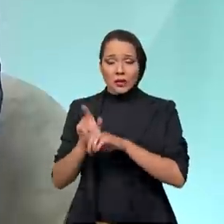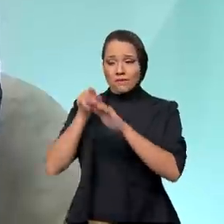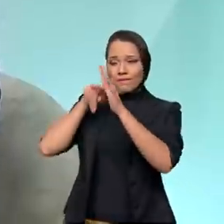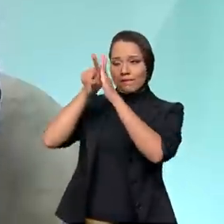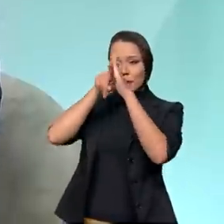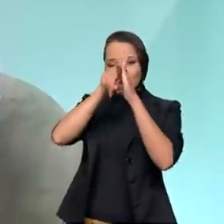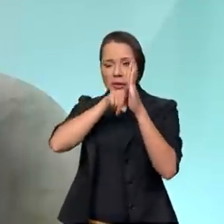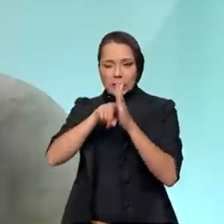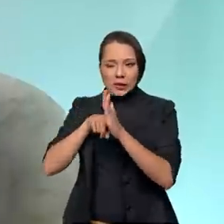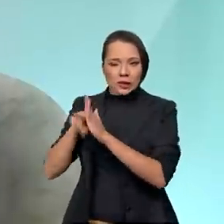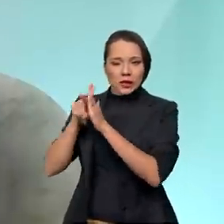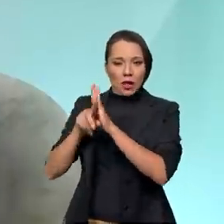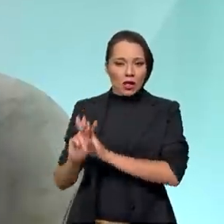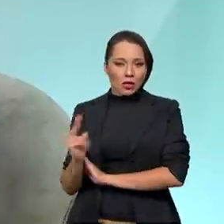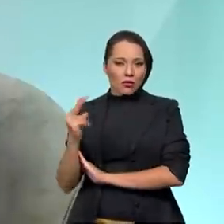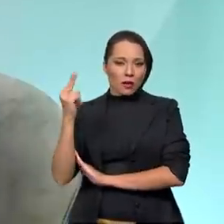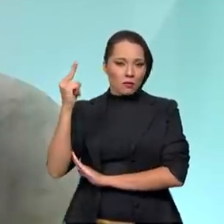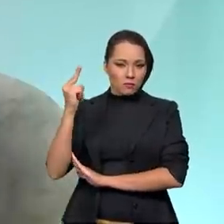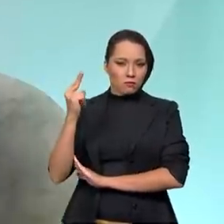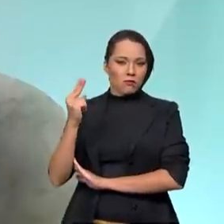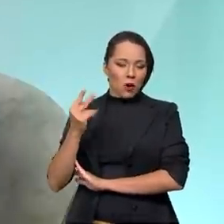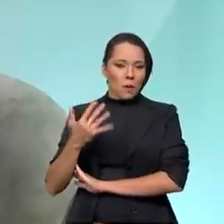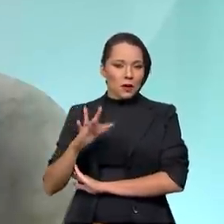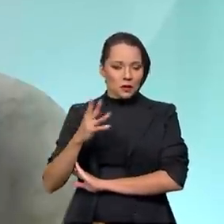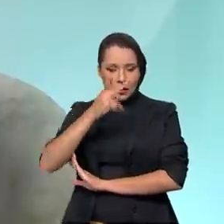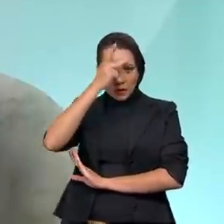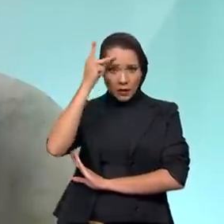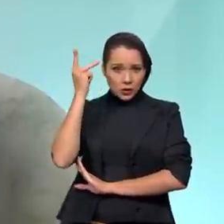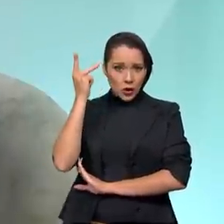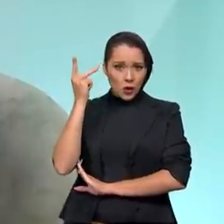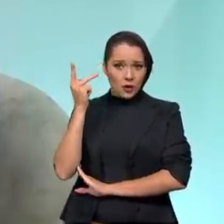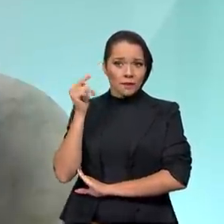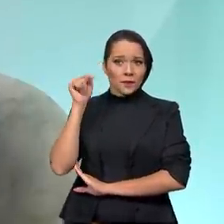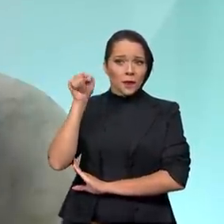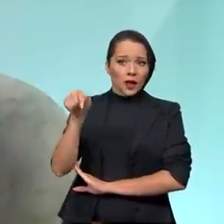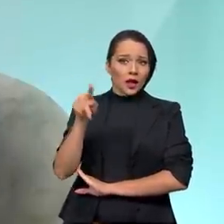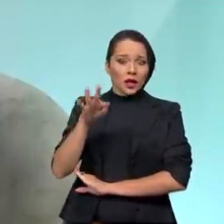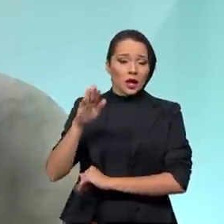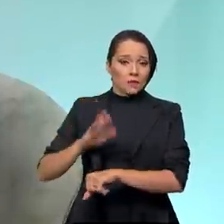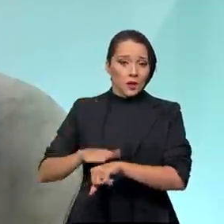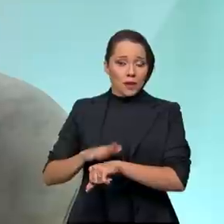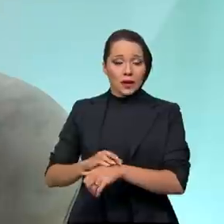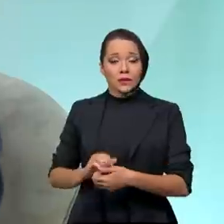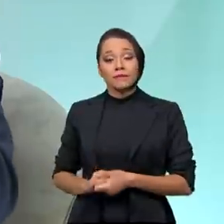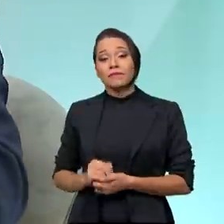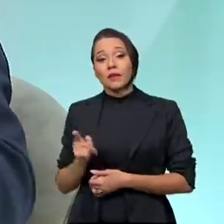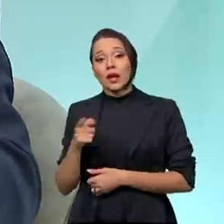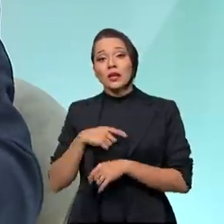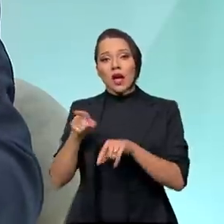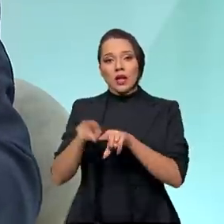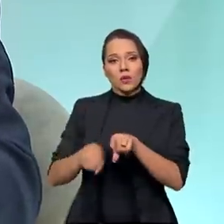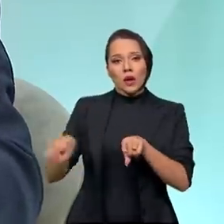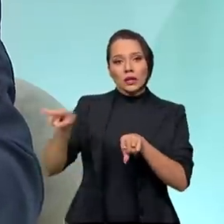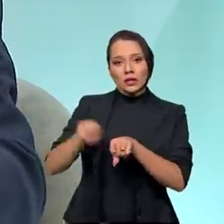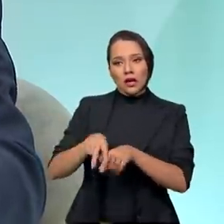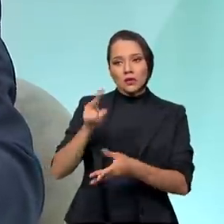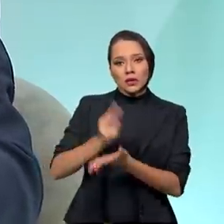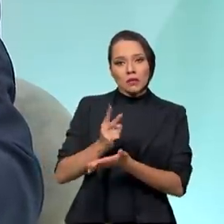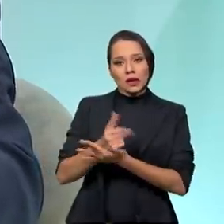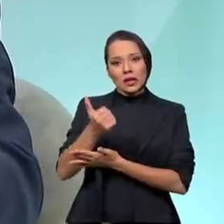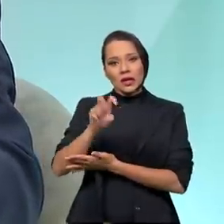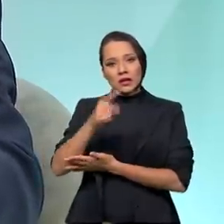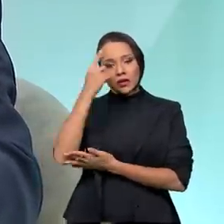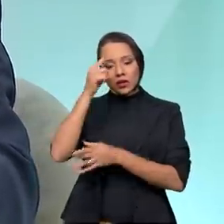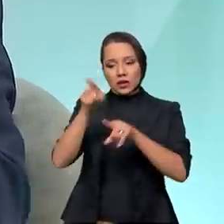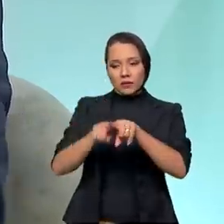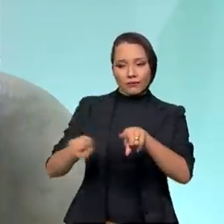pesquisa, correto? Do preço para o consumidor naquele determinado momento e isso é atualizado a cada 15